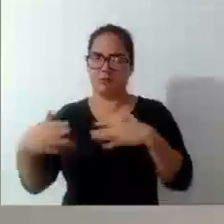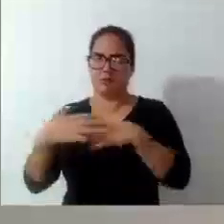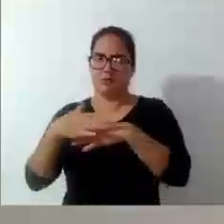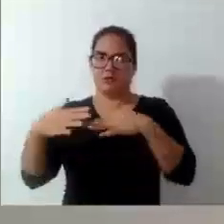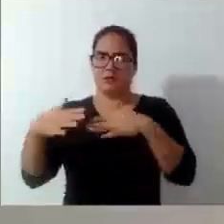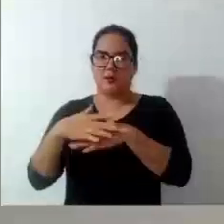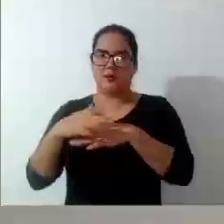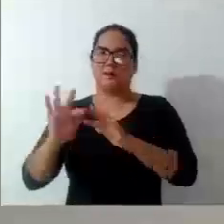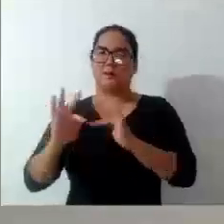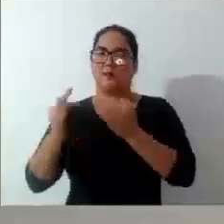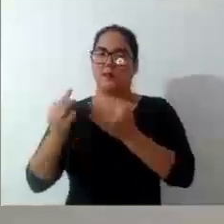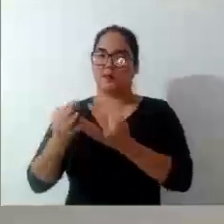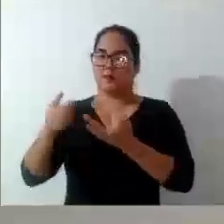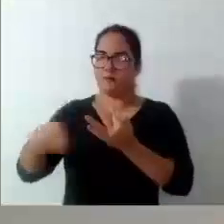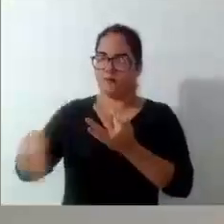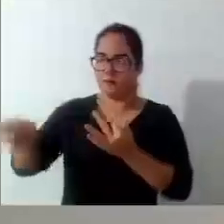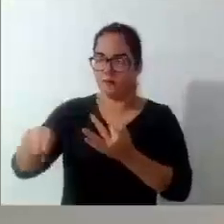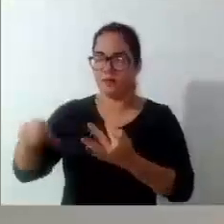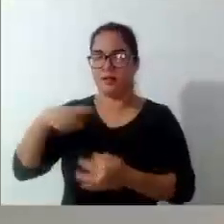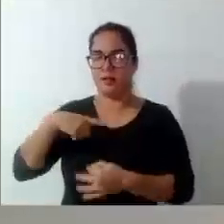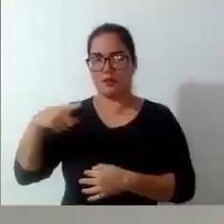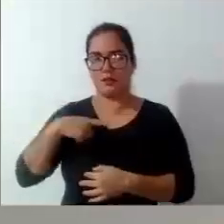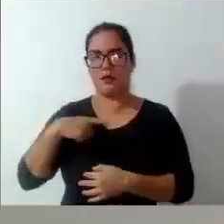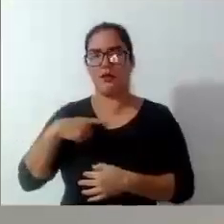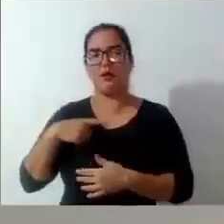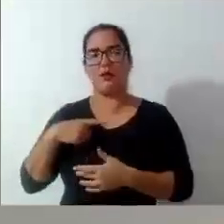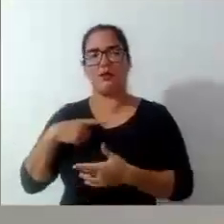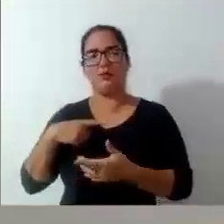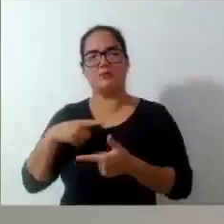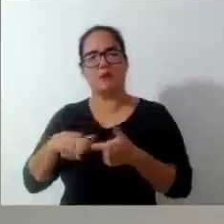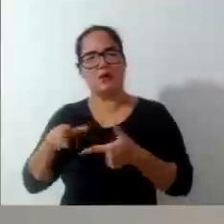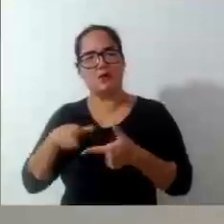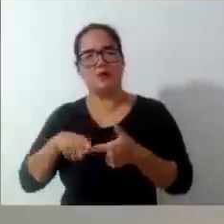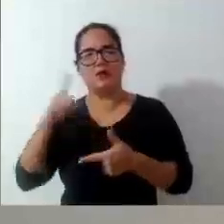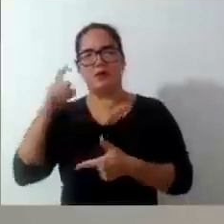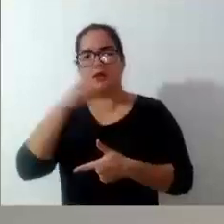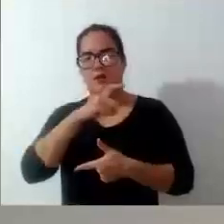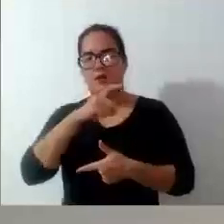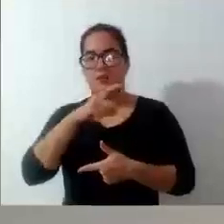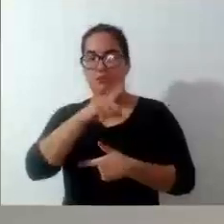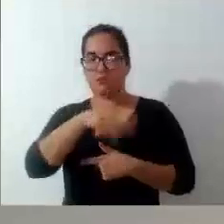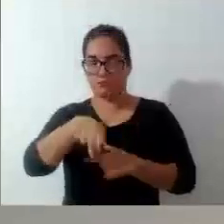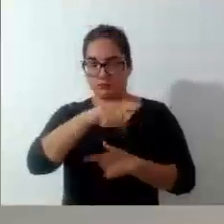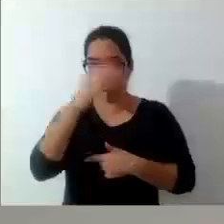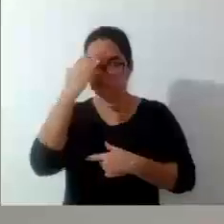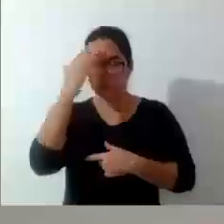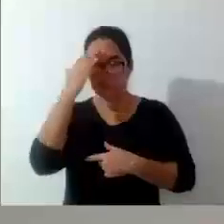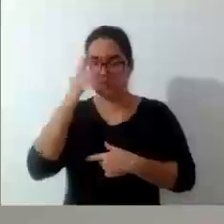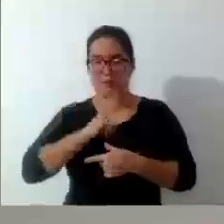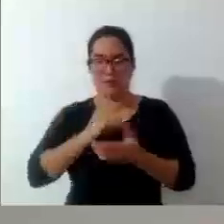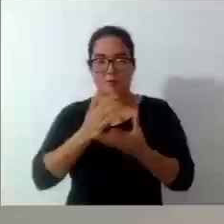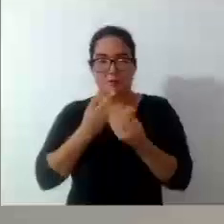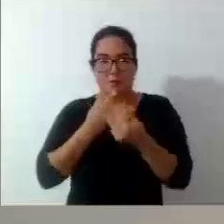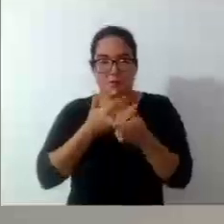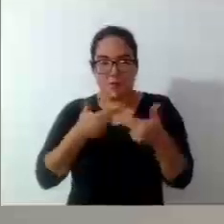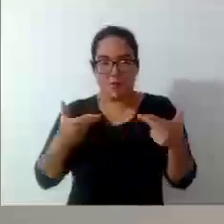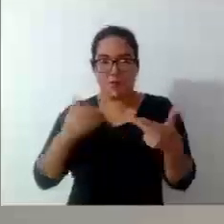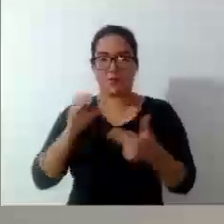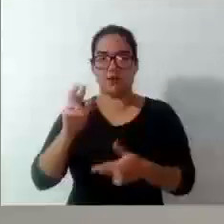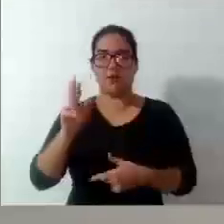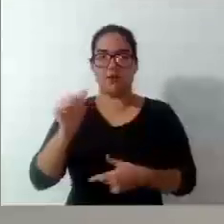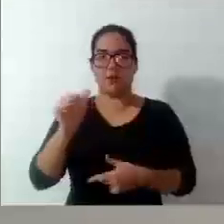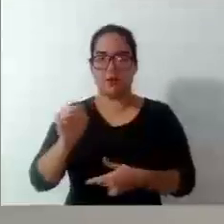as famílias que passam por vulnerabilidade. Acreditem ou não, tem muita coisa que o CRAS faz e que a gente